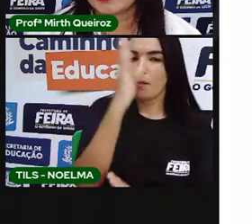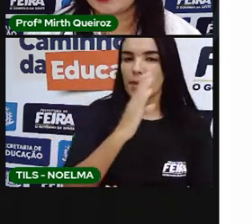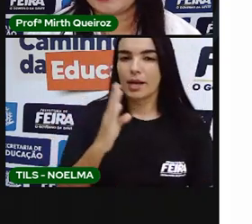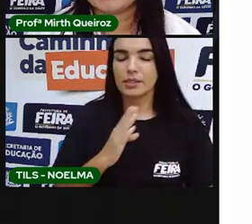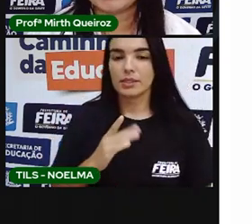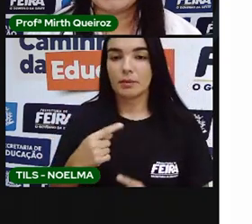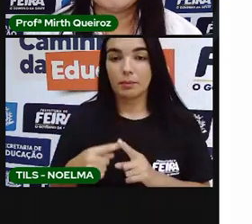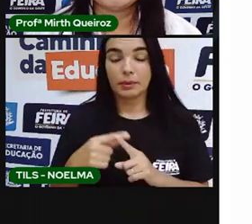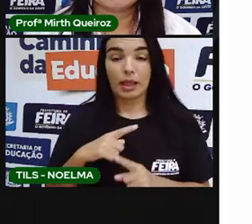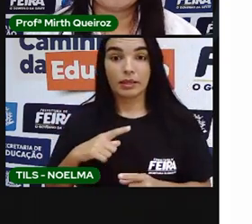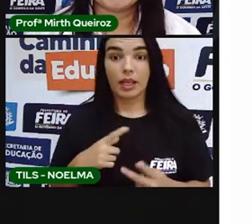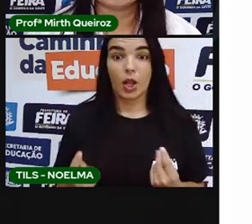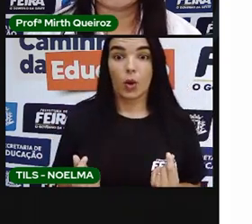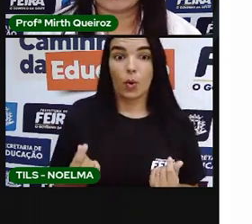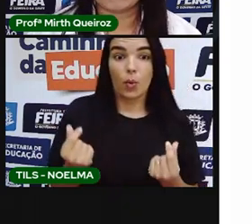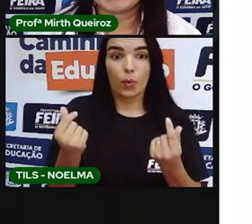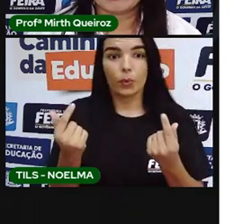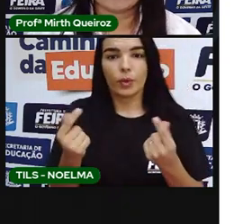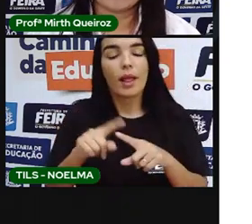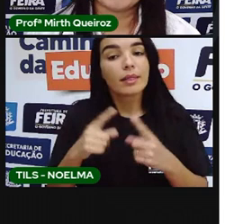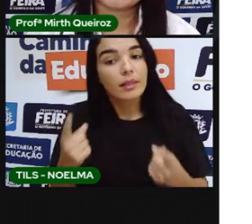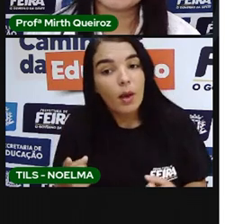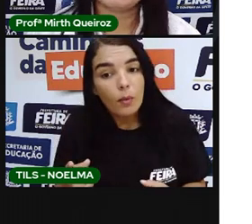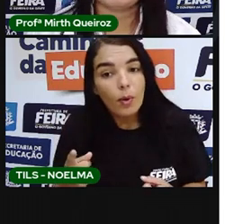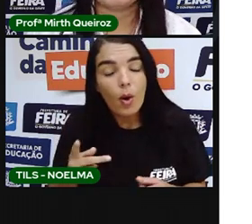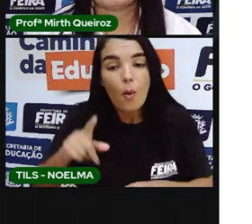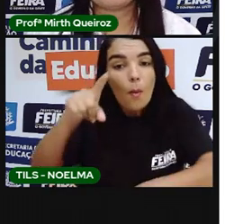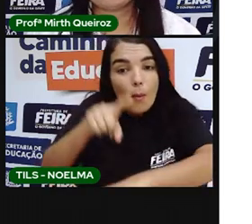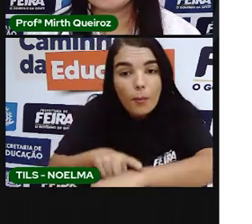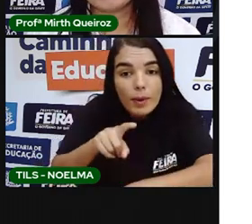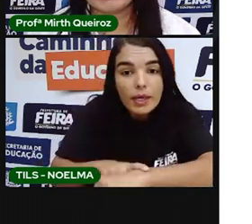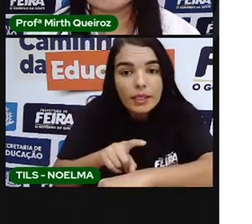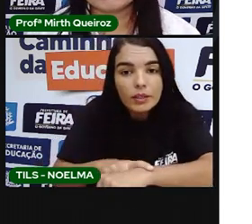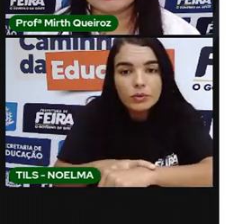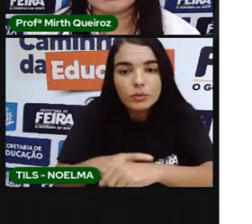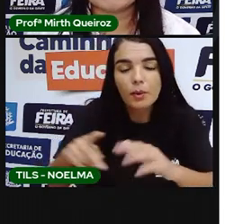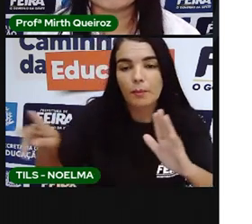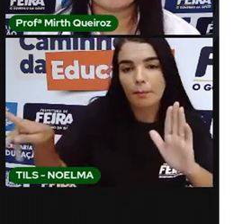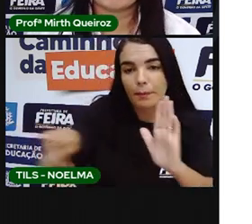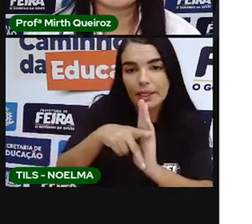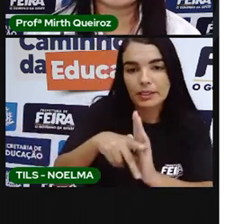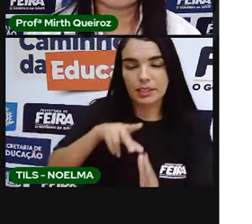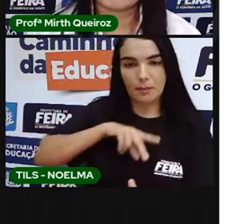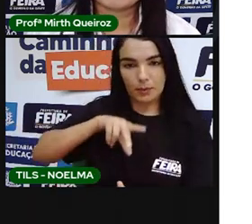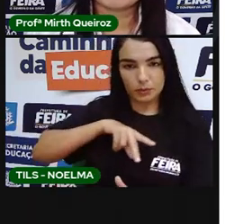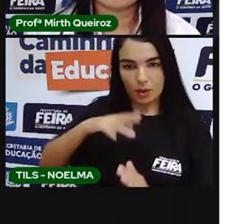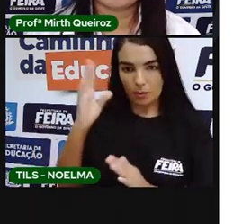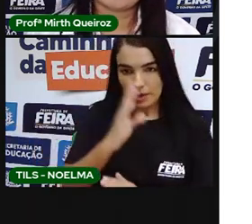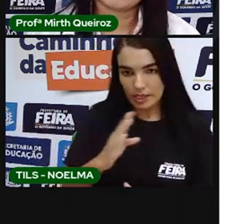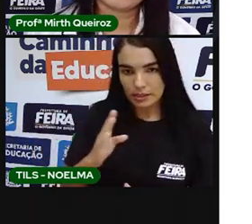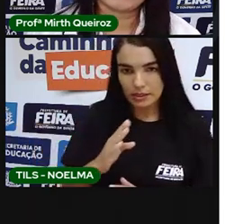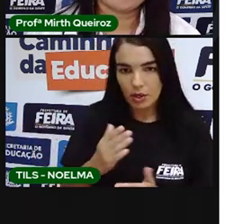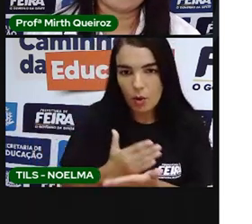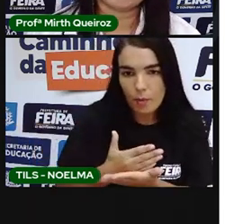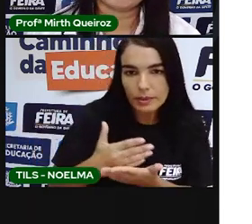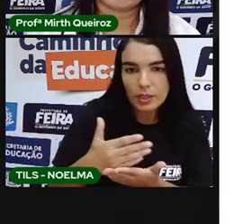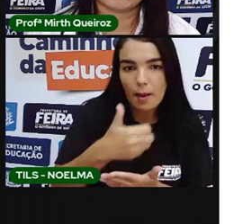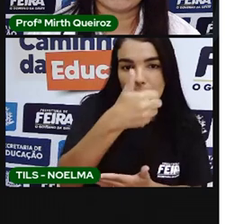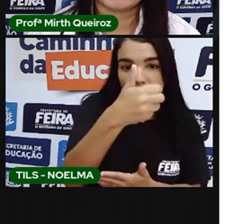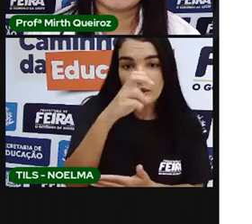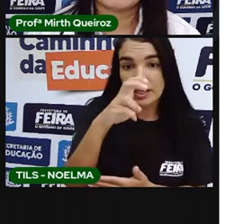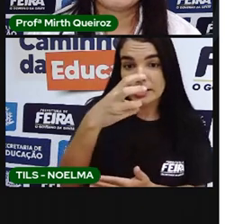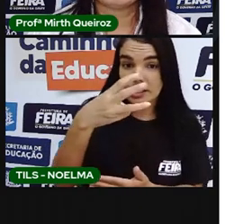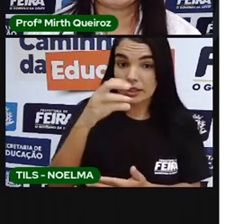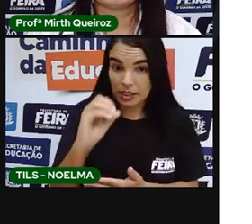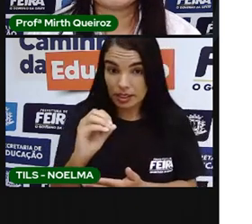lucro para eles. Então, o período colonial começa aí em 1530 com a expedição de Martim Afonso